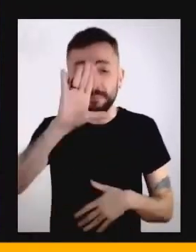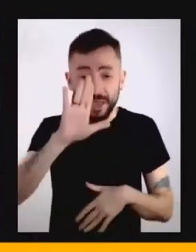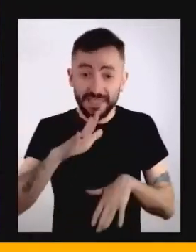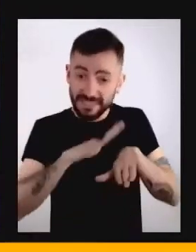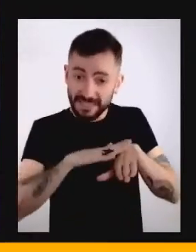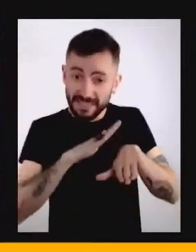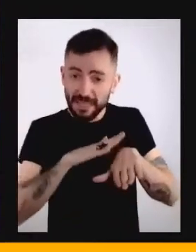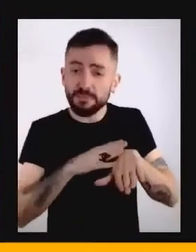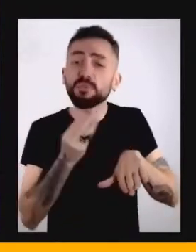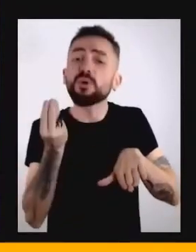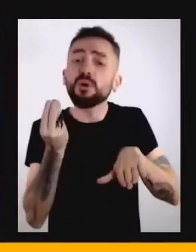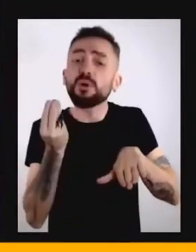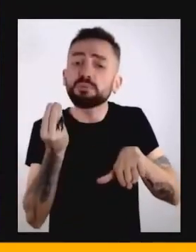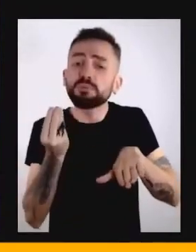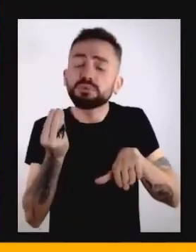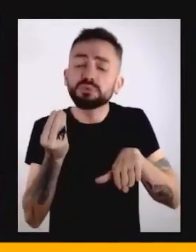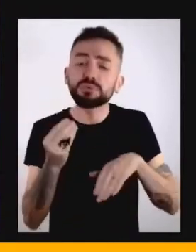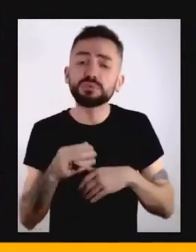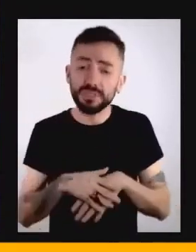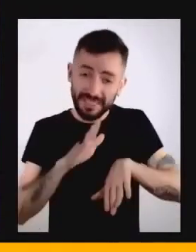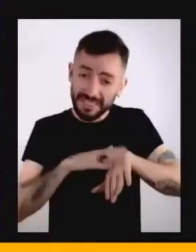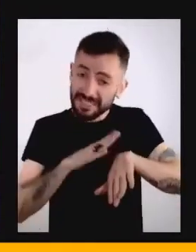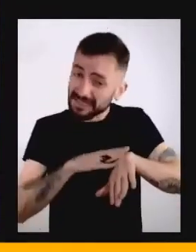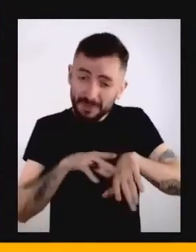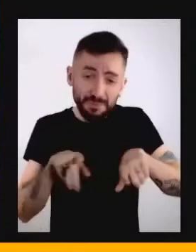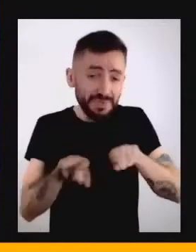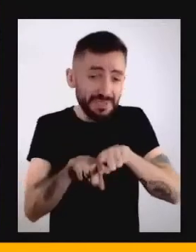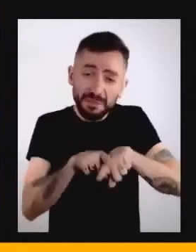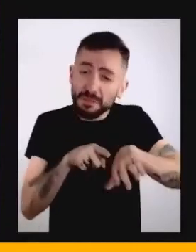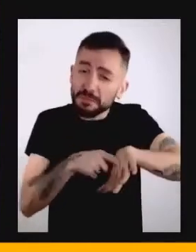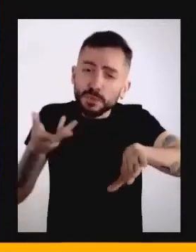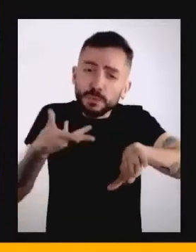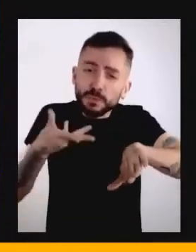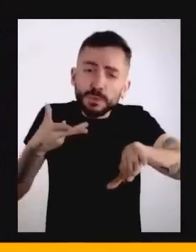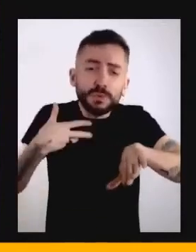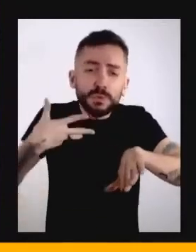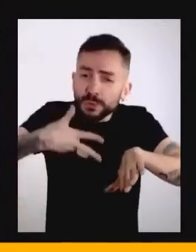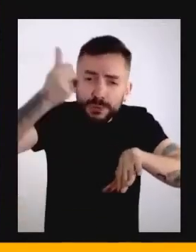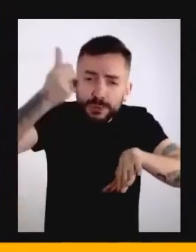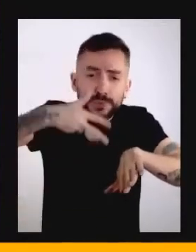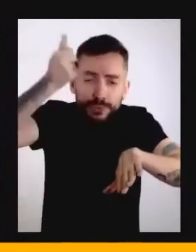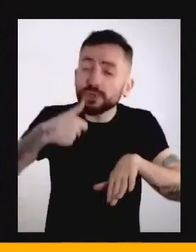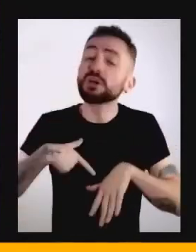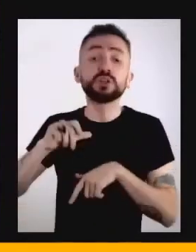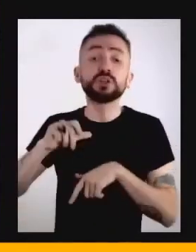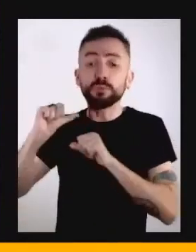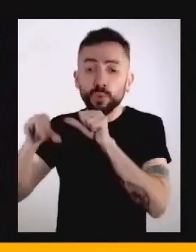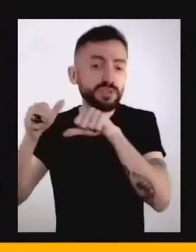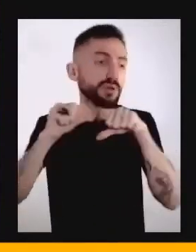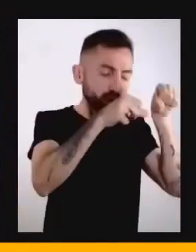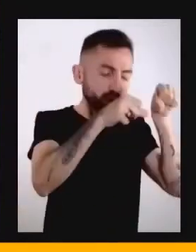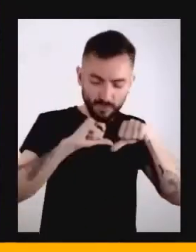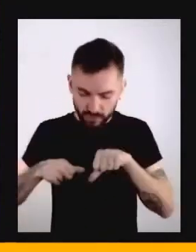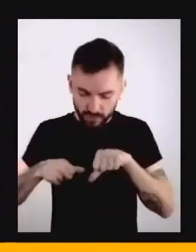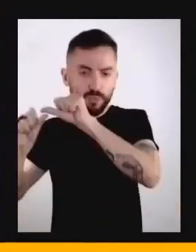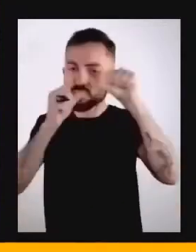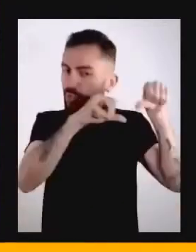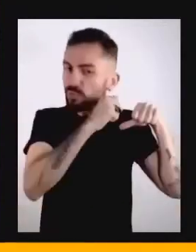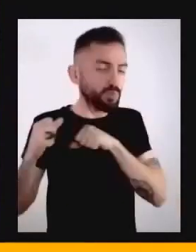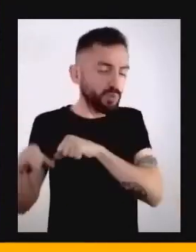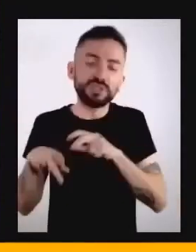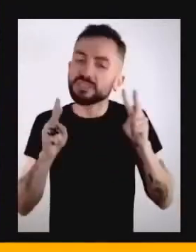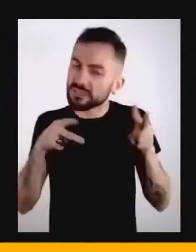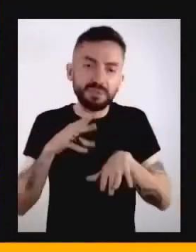a acelerar ainda mais com novas tecnologias, então novas mudanças sociais e novas mudanças no nosso ritmo de vida.